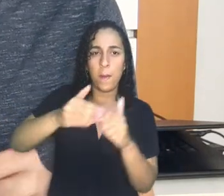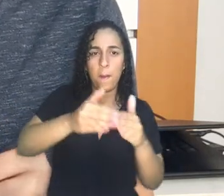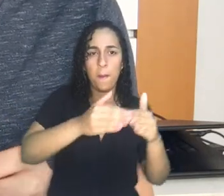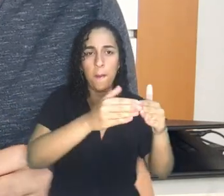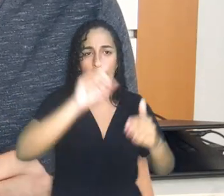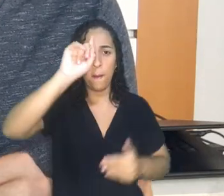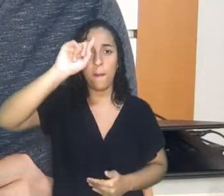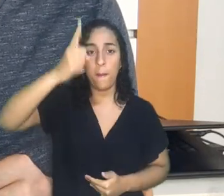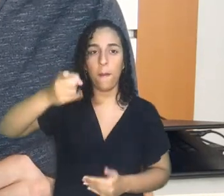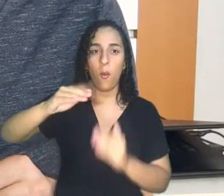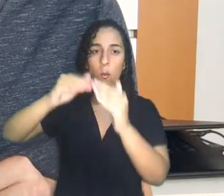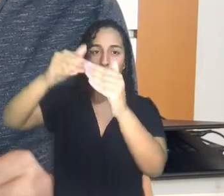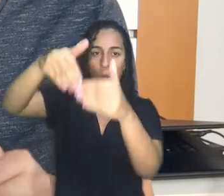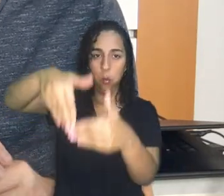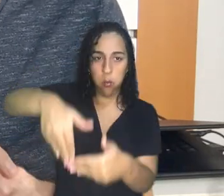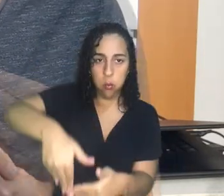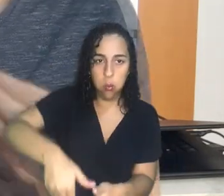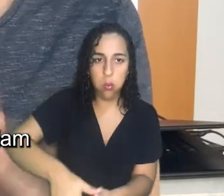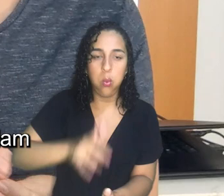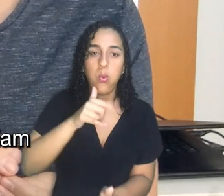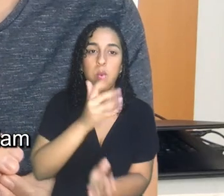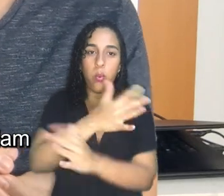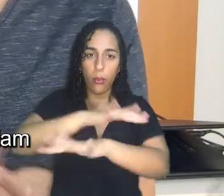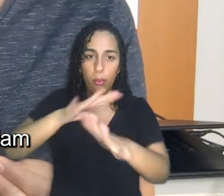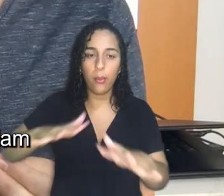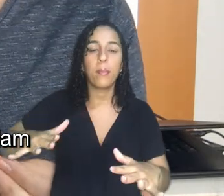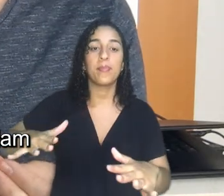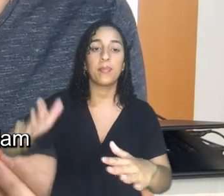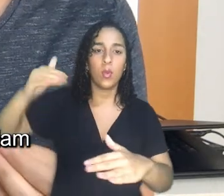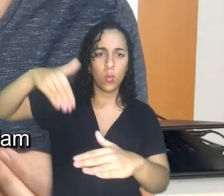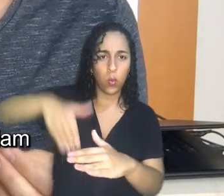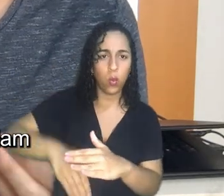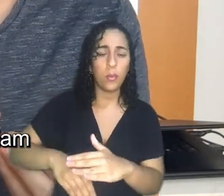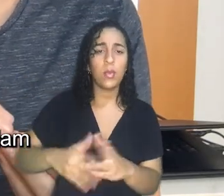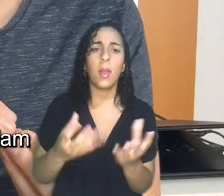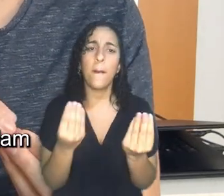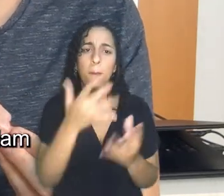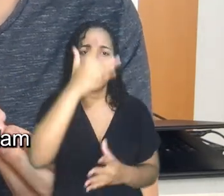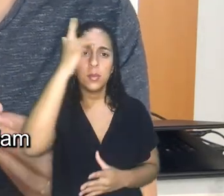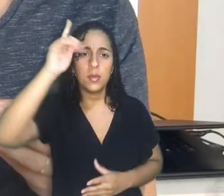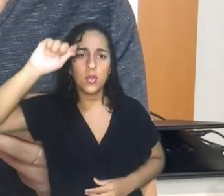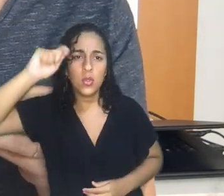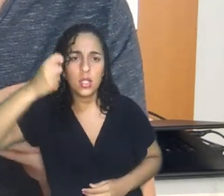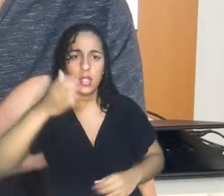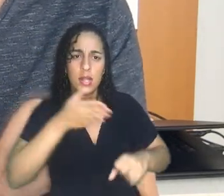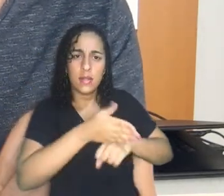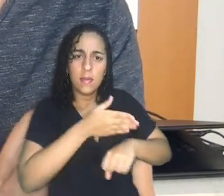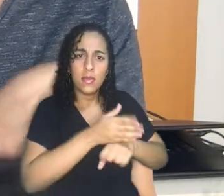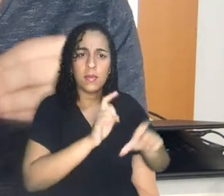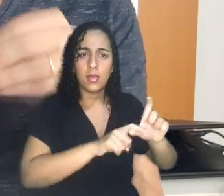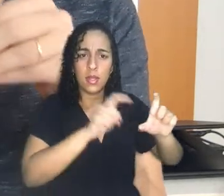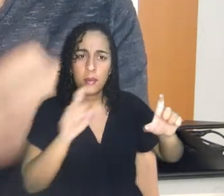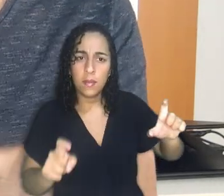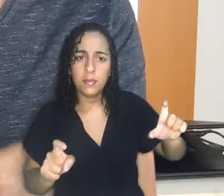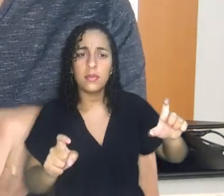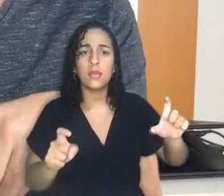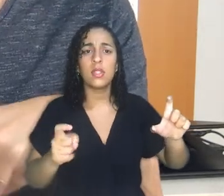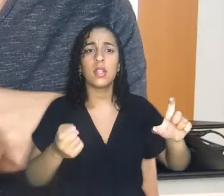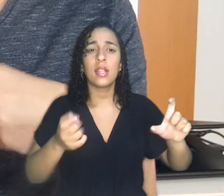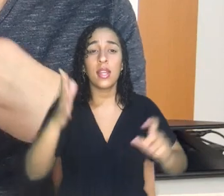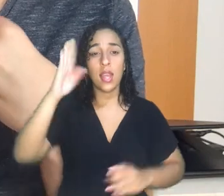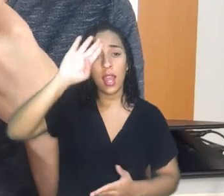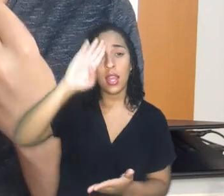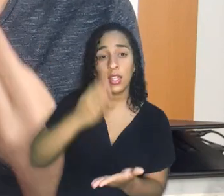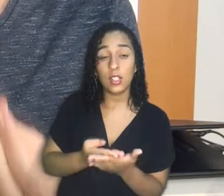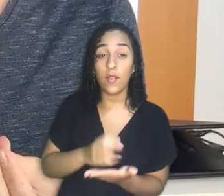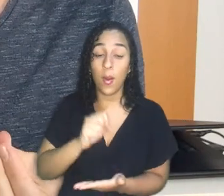estavam ancorados nos portos brasileiros. Muitas das pessoas negras que se envolviam nesses movimentos populares pela independência do Brasil, acreditavam que